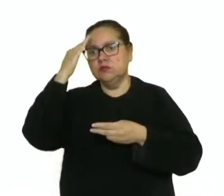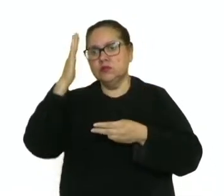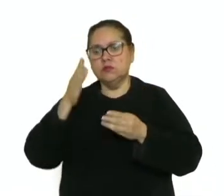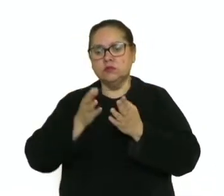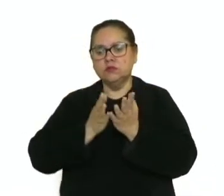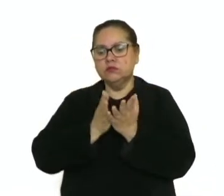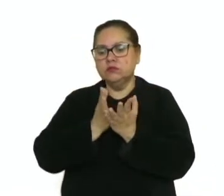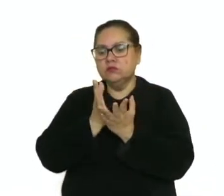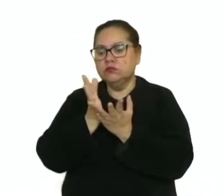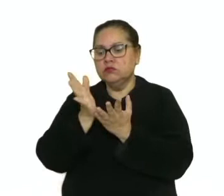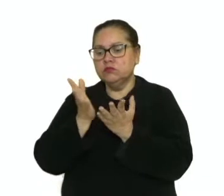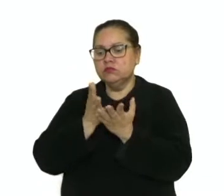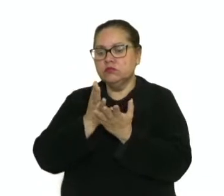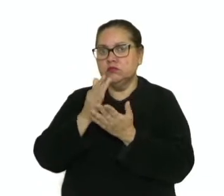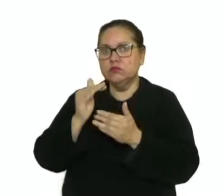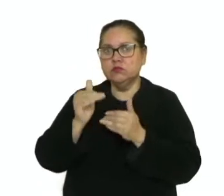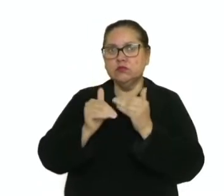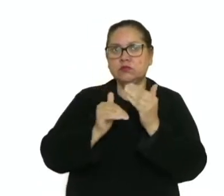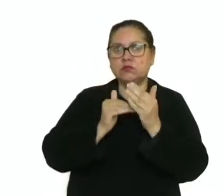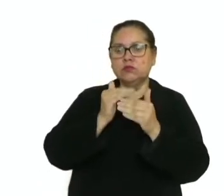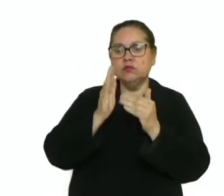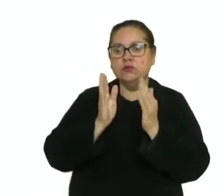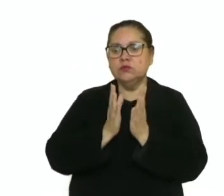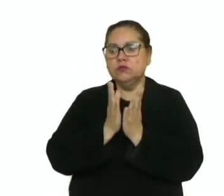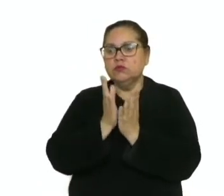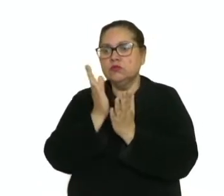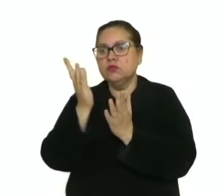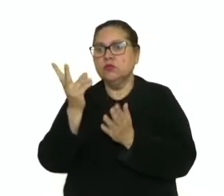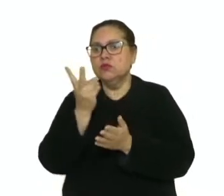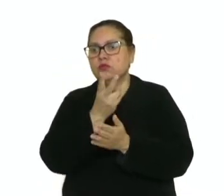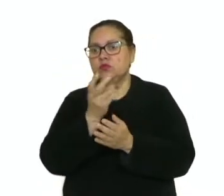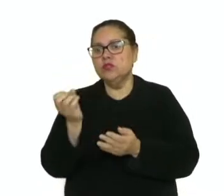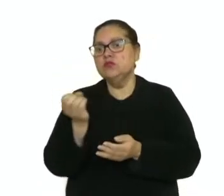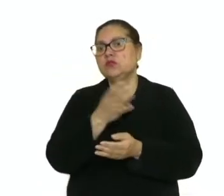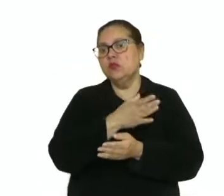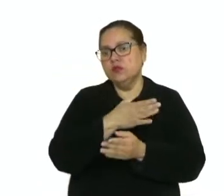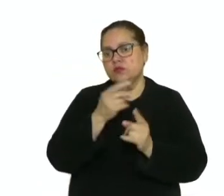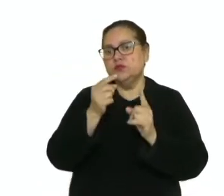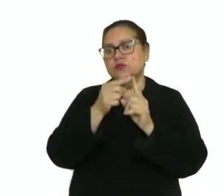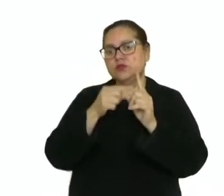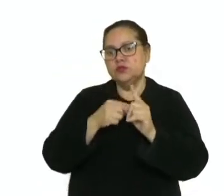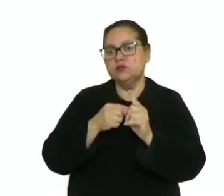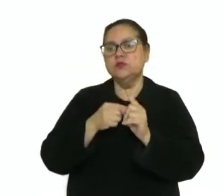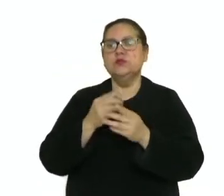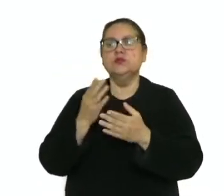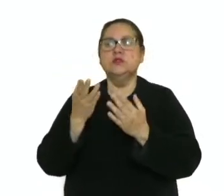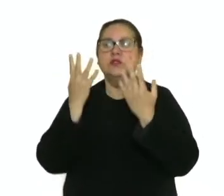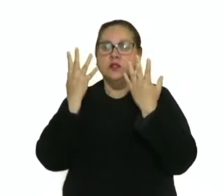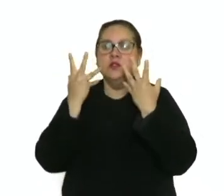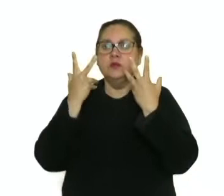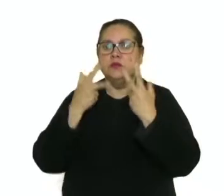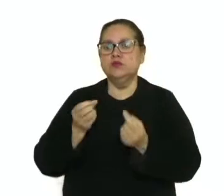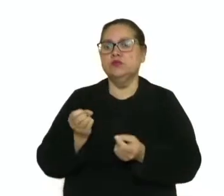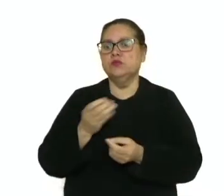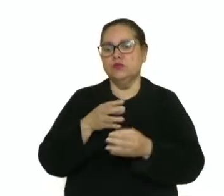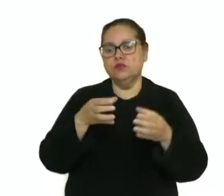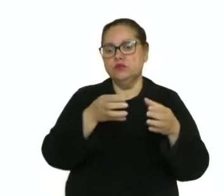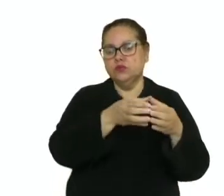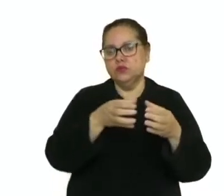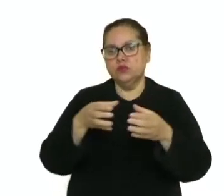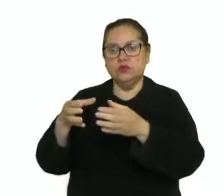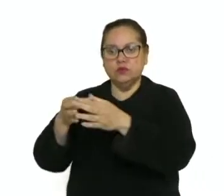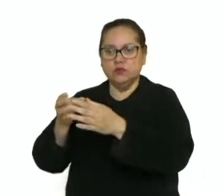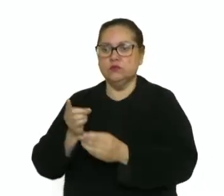ramificação desse processo formando muitas vezes duas novas espécies ou dois grandes novos grupos com